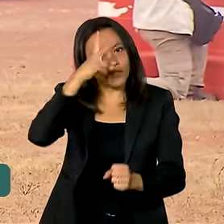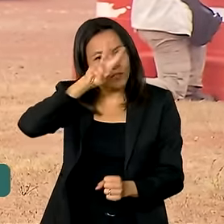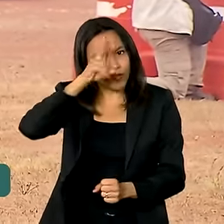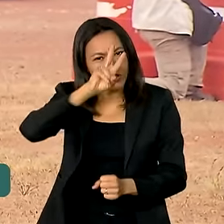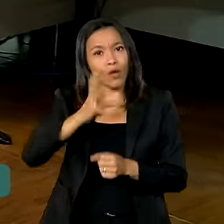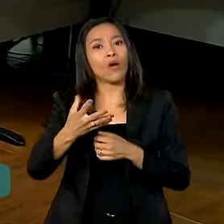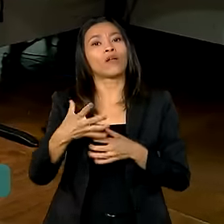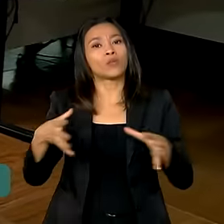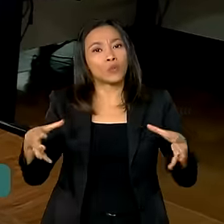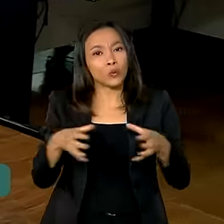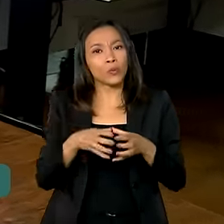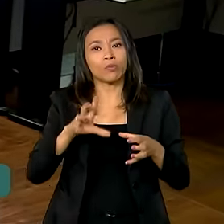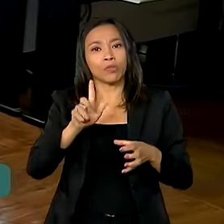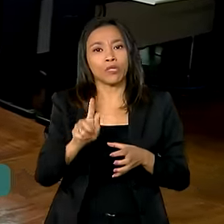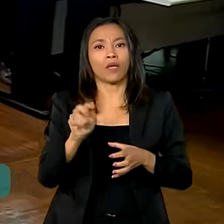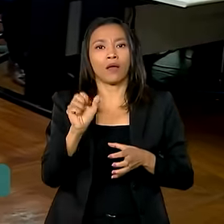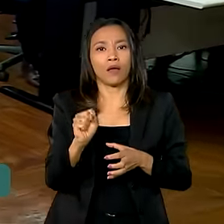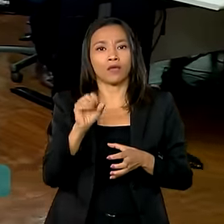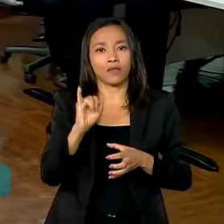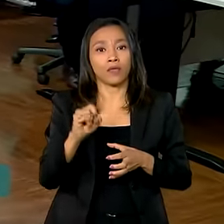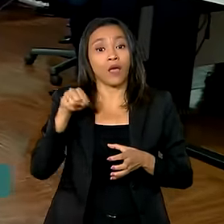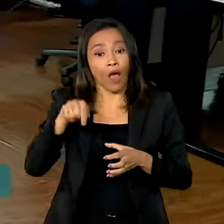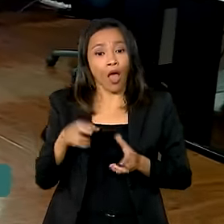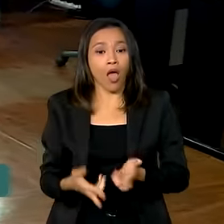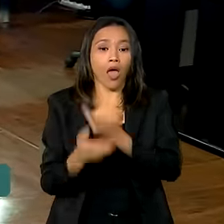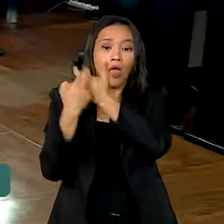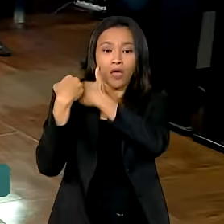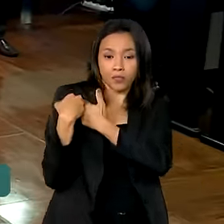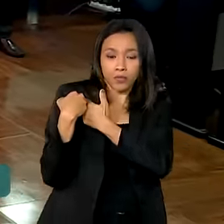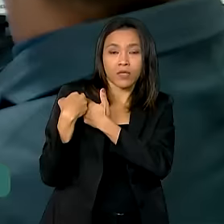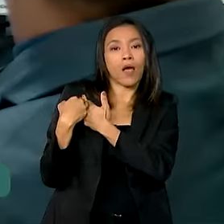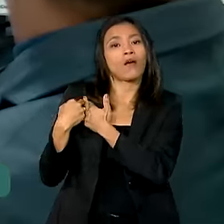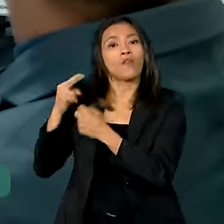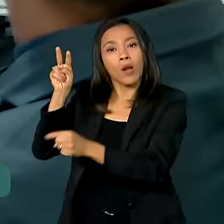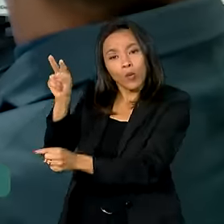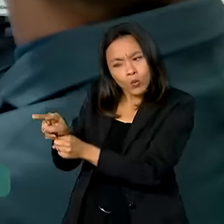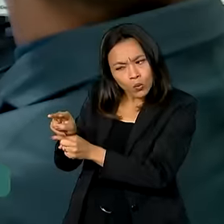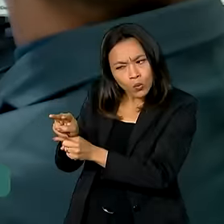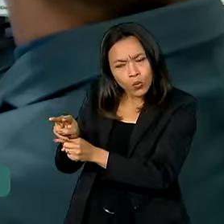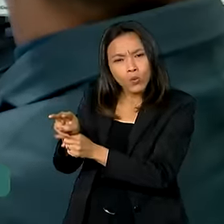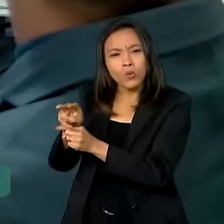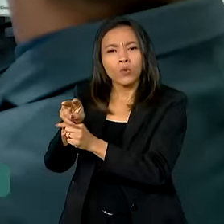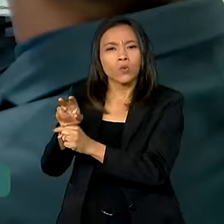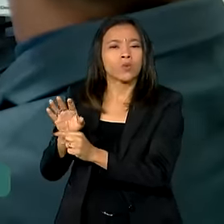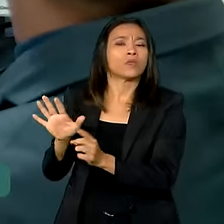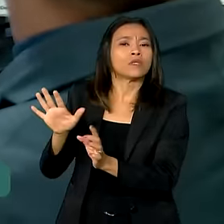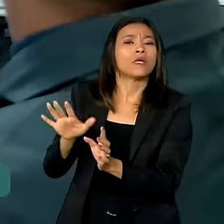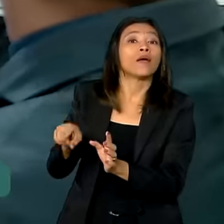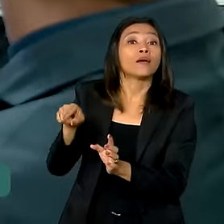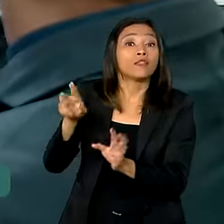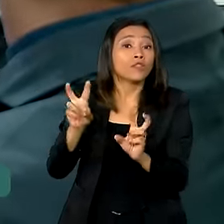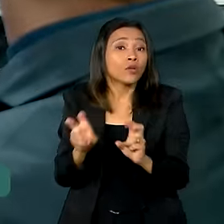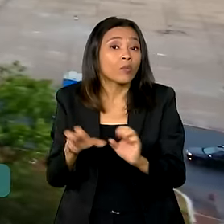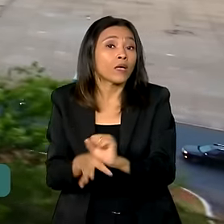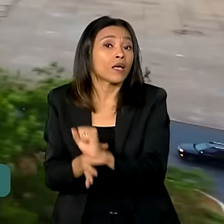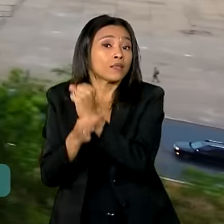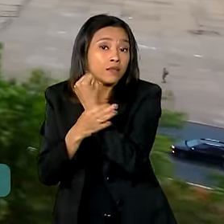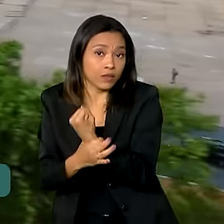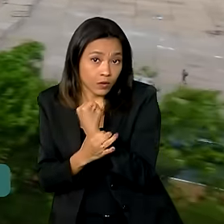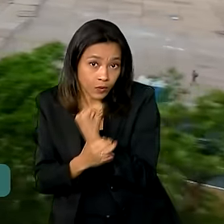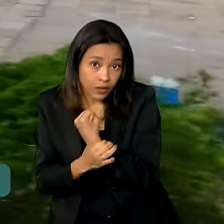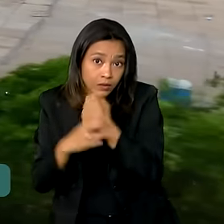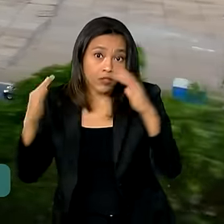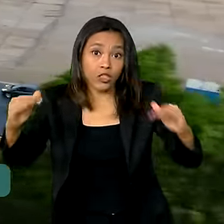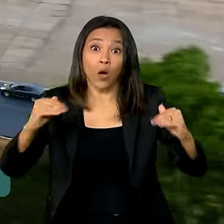Institucional, que é responsável pela proteção e resguardo quando o assunto é a segurança de